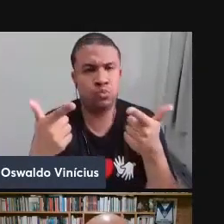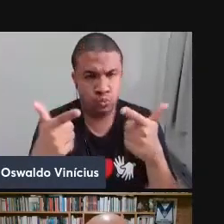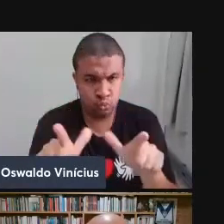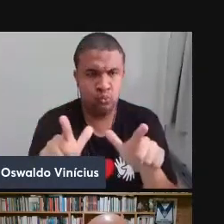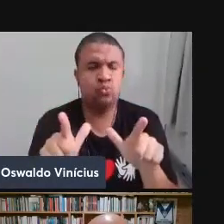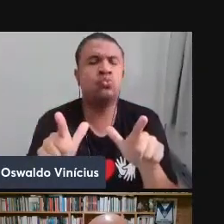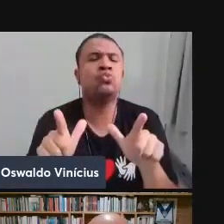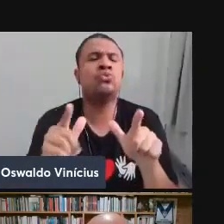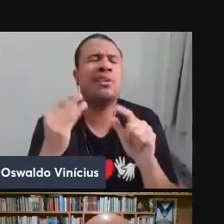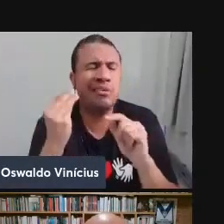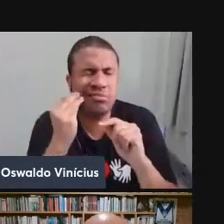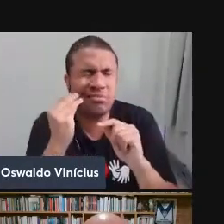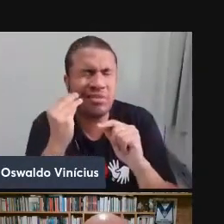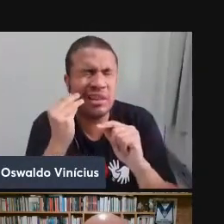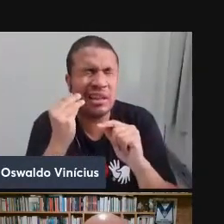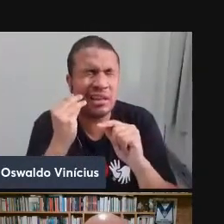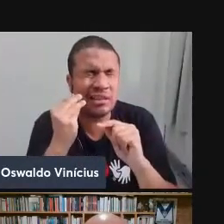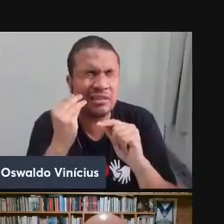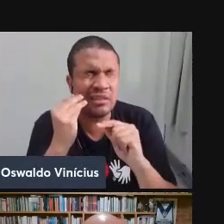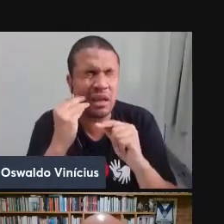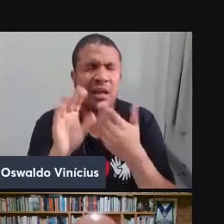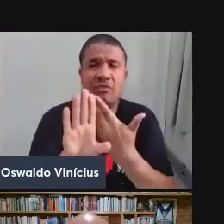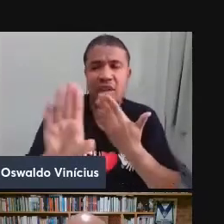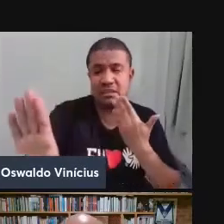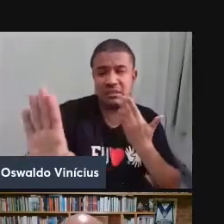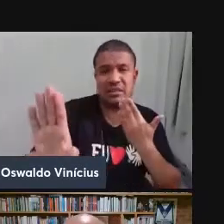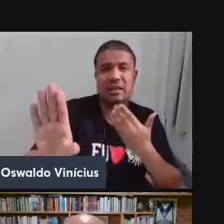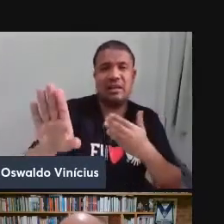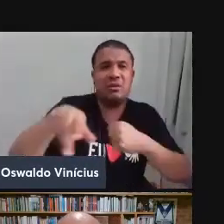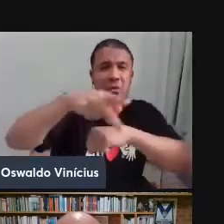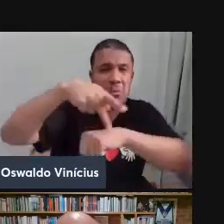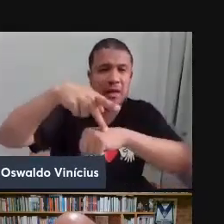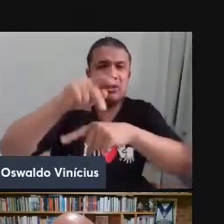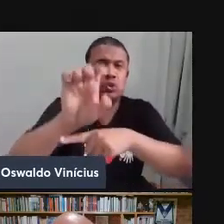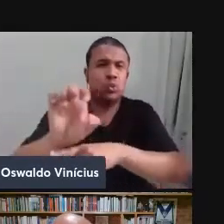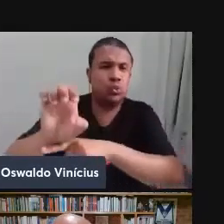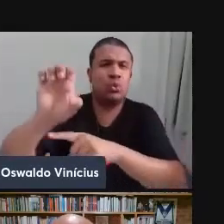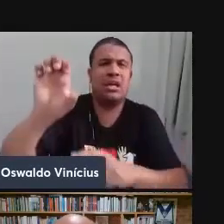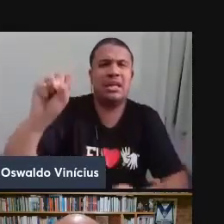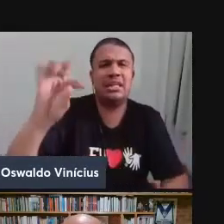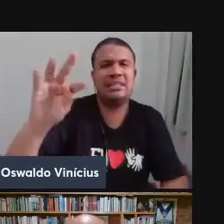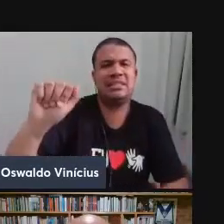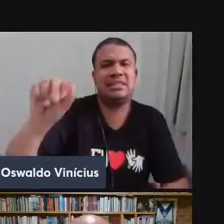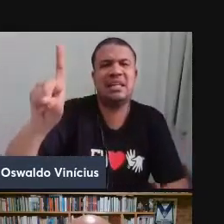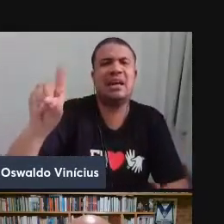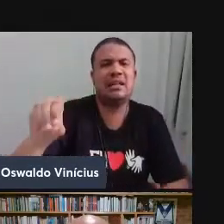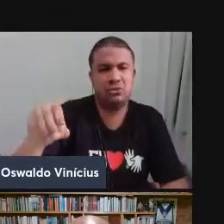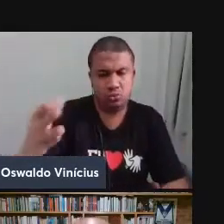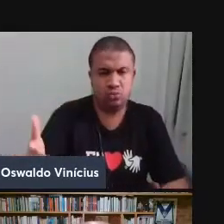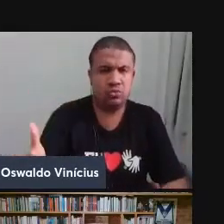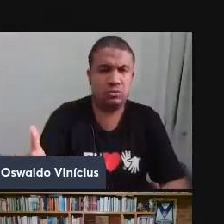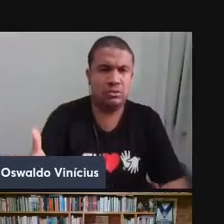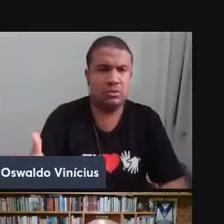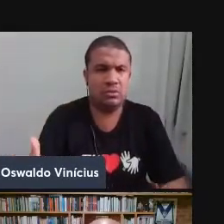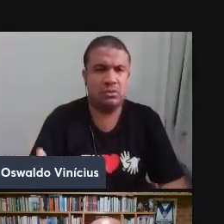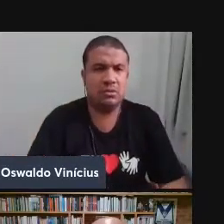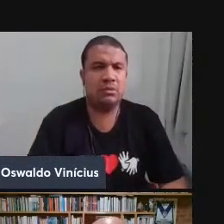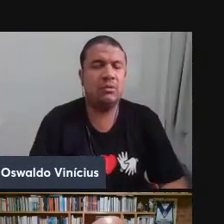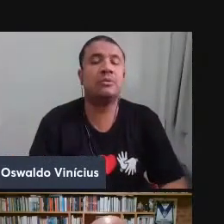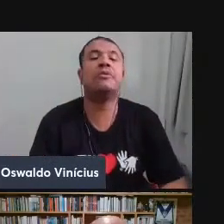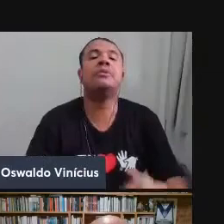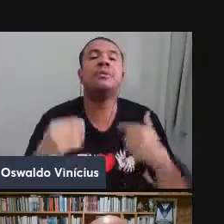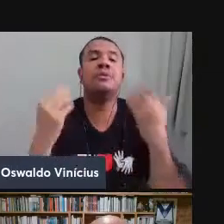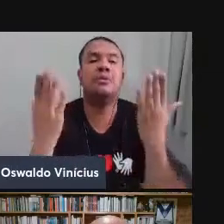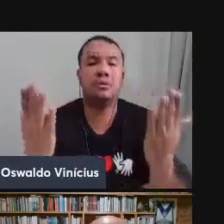tentar afastar de nós o Estado, ou tentarmos nos afastar do Estado. E é